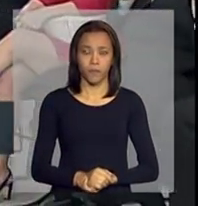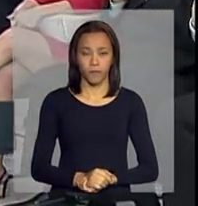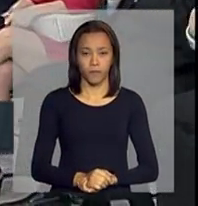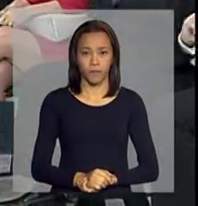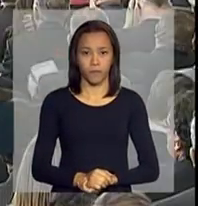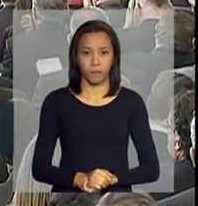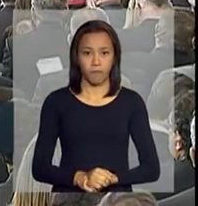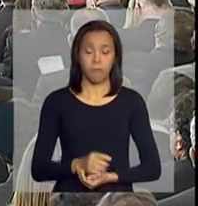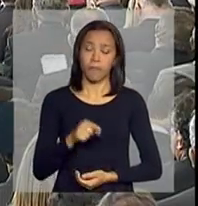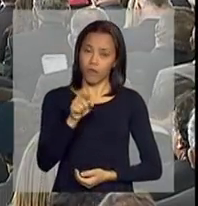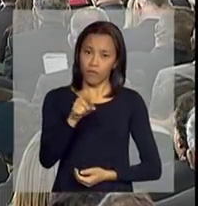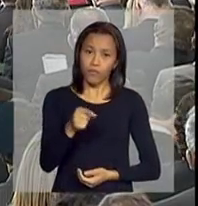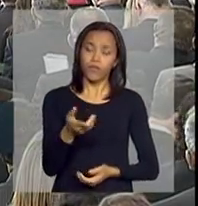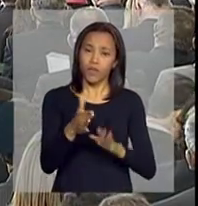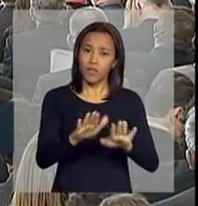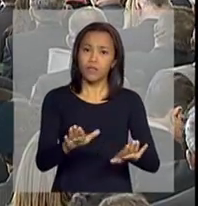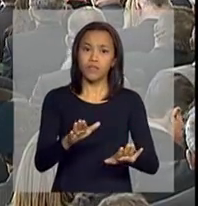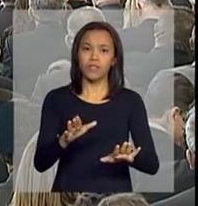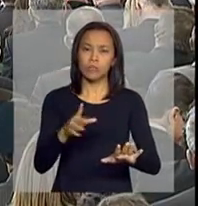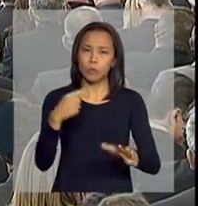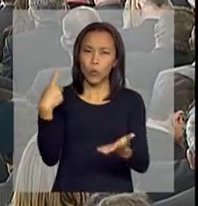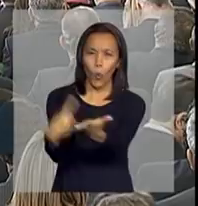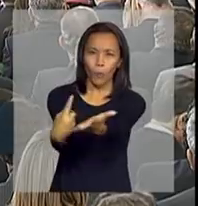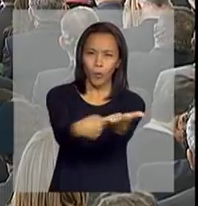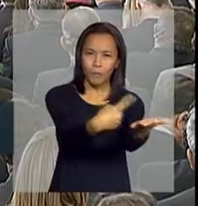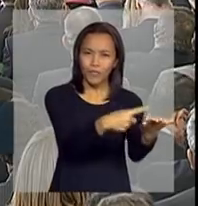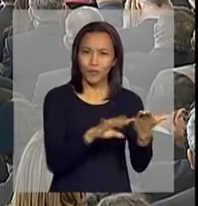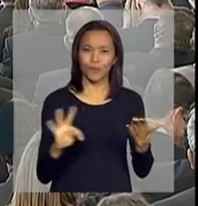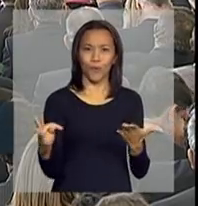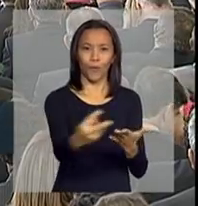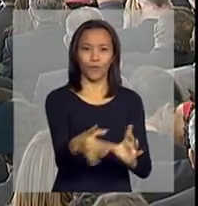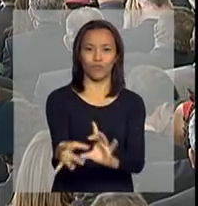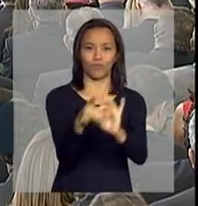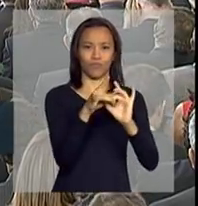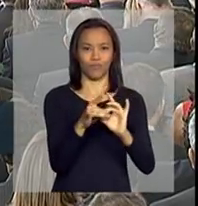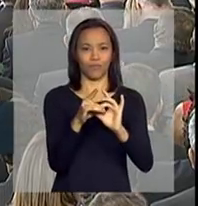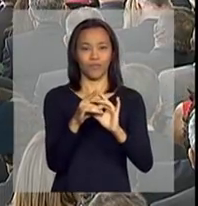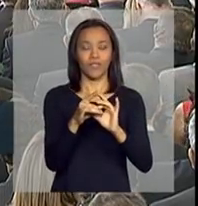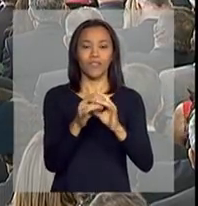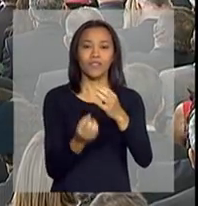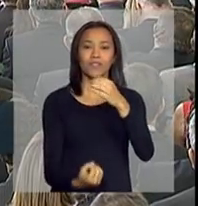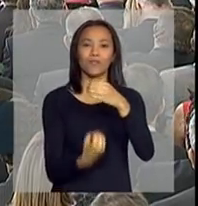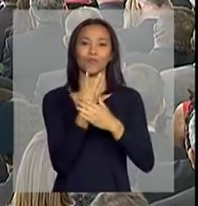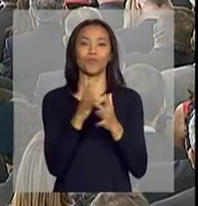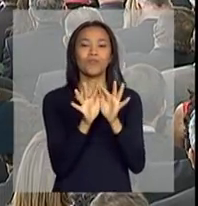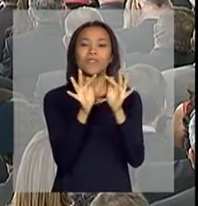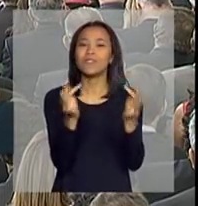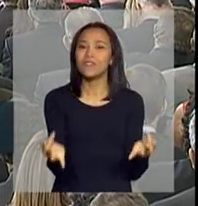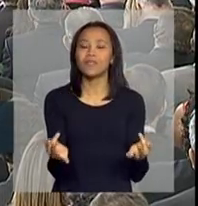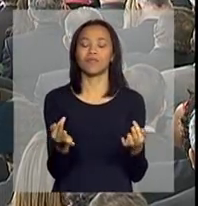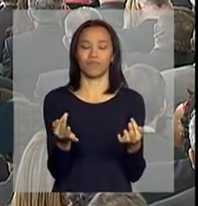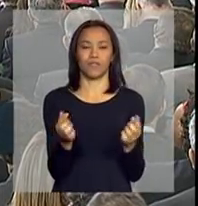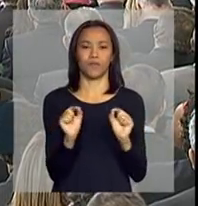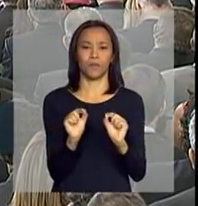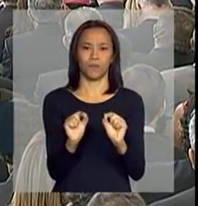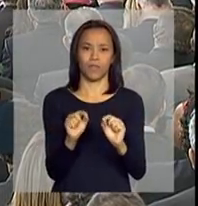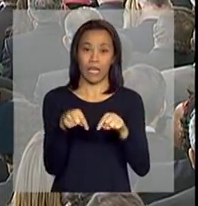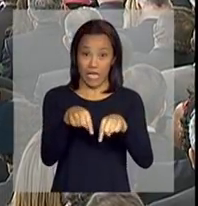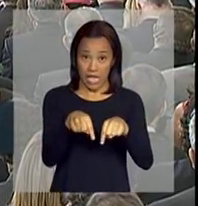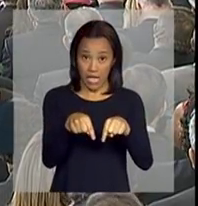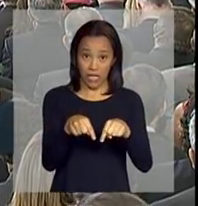E foi assim, numa grande aliança, que nasce o Simples. O Simples, que,